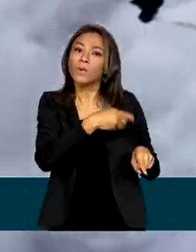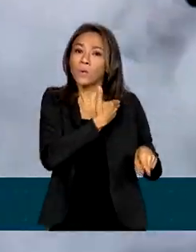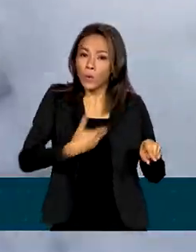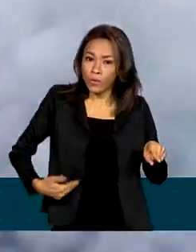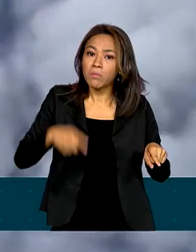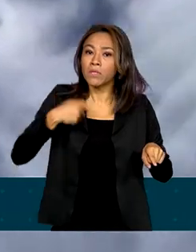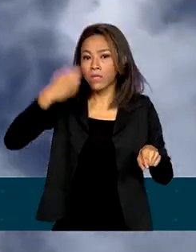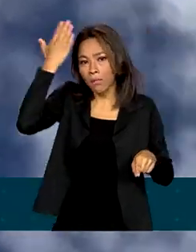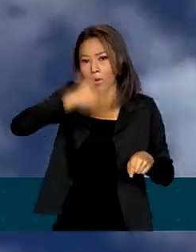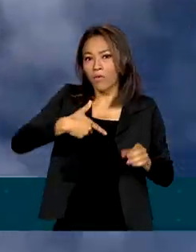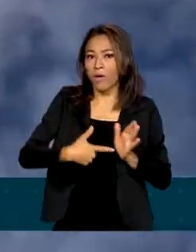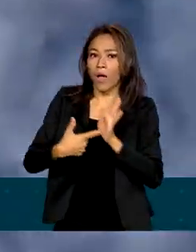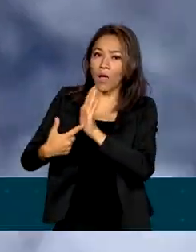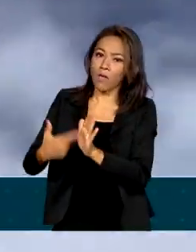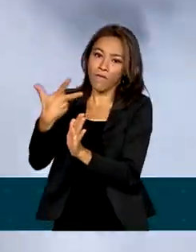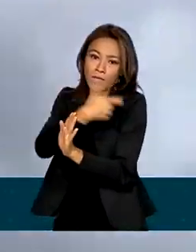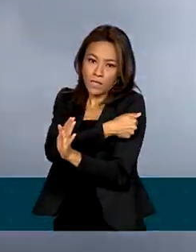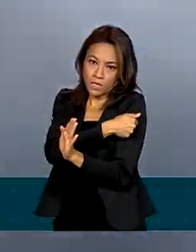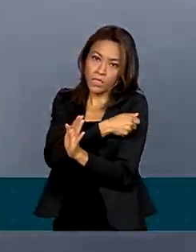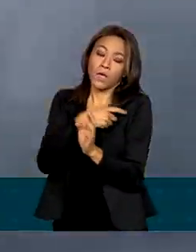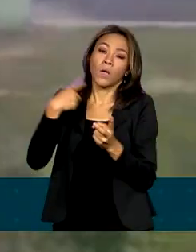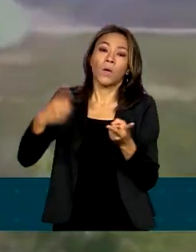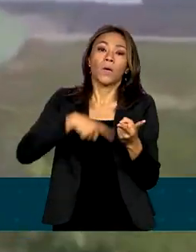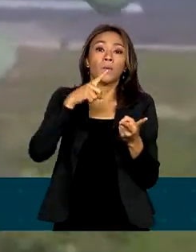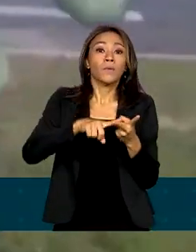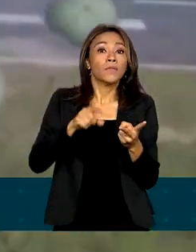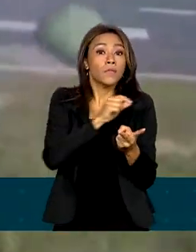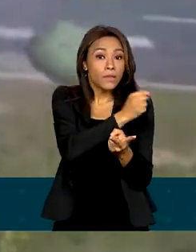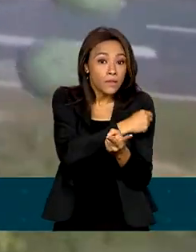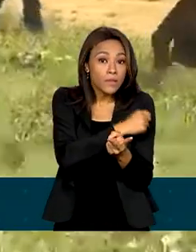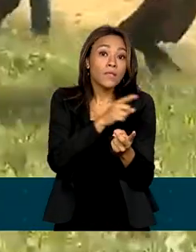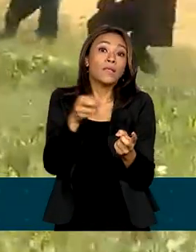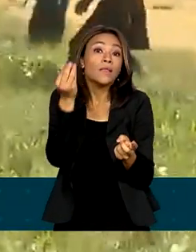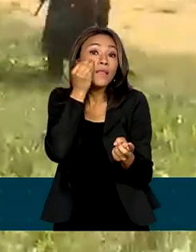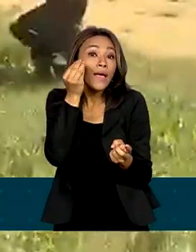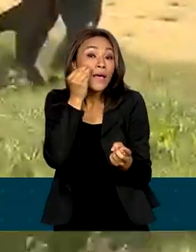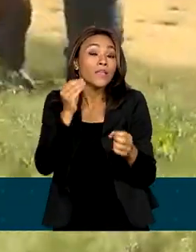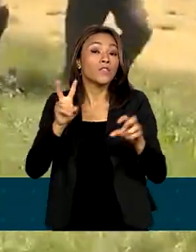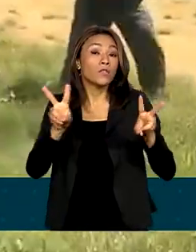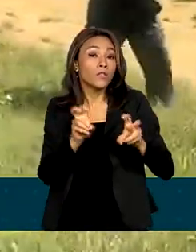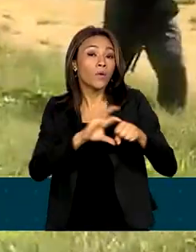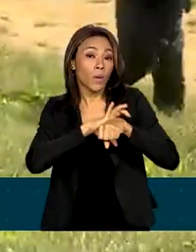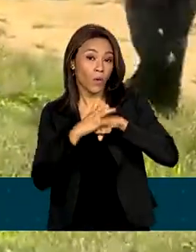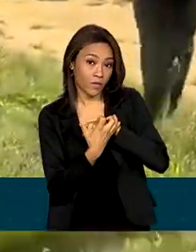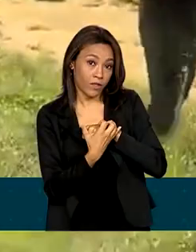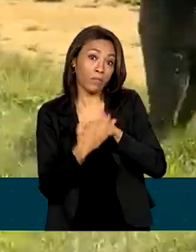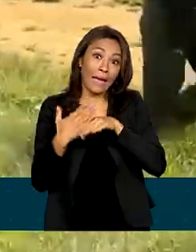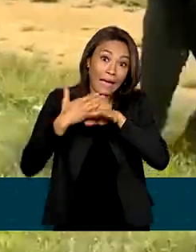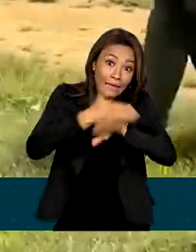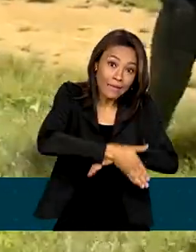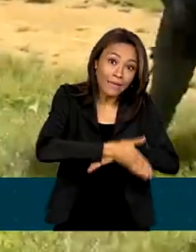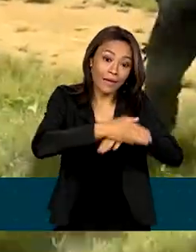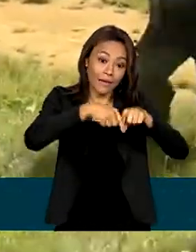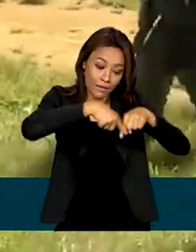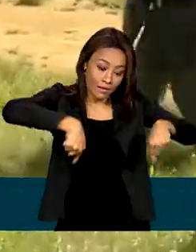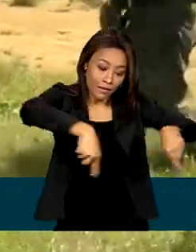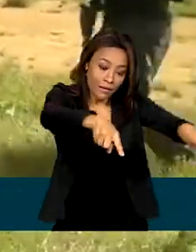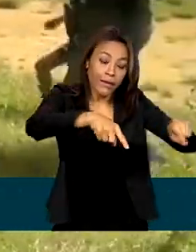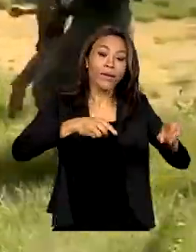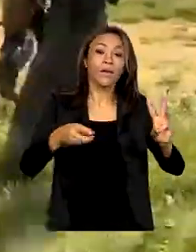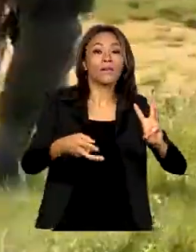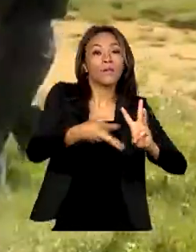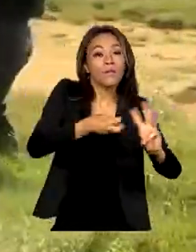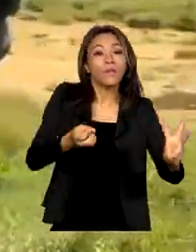apresentar comprovante de vacinação completo, incluindo vacina e teste de Covid-19. Além de atestado médico de não